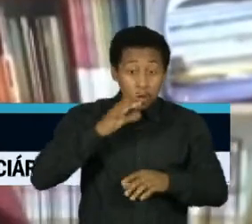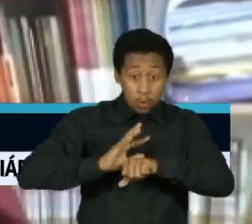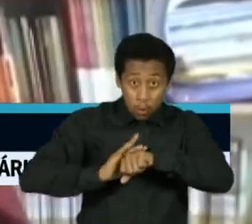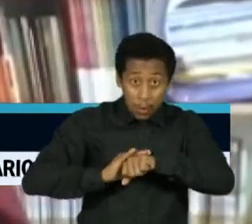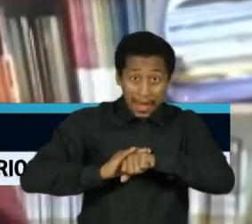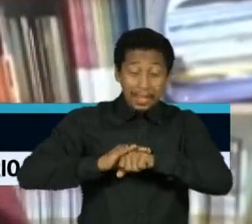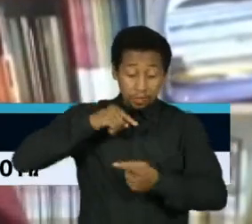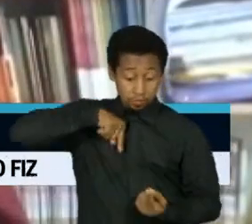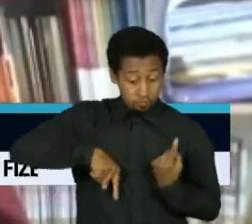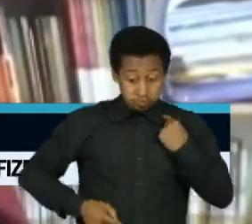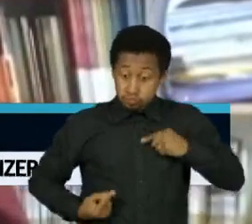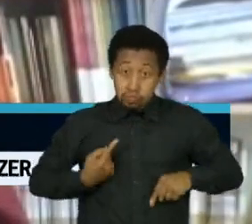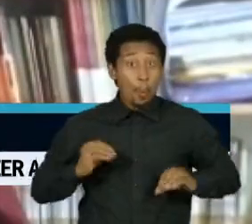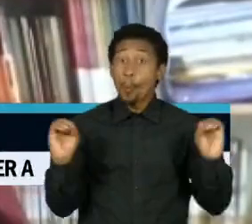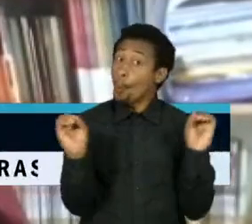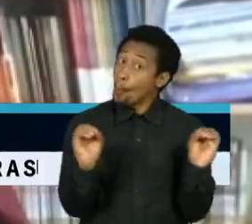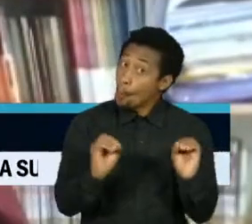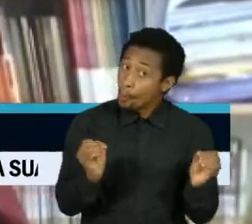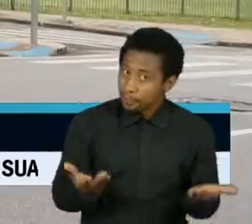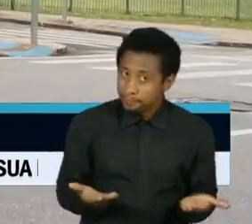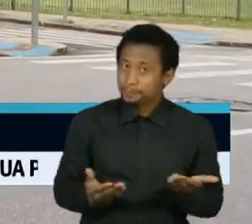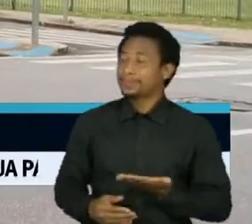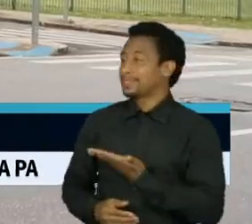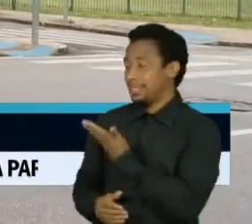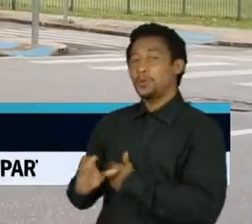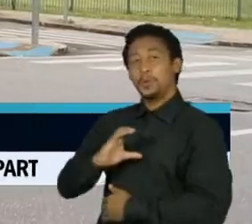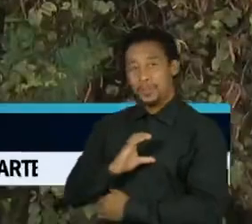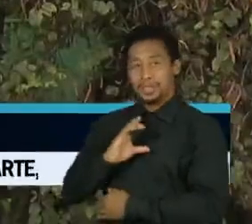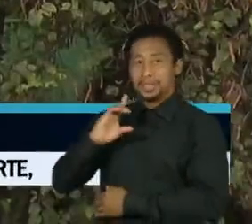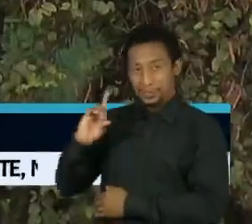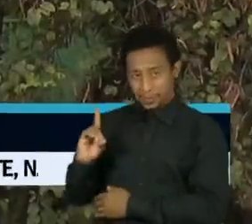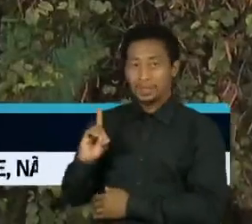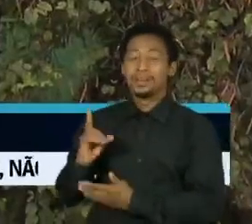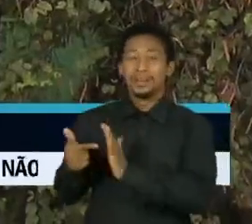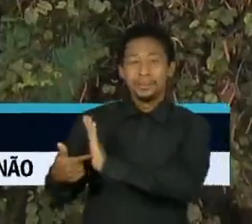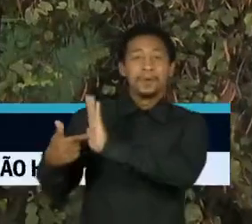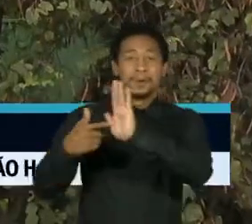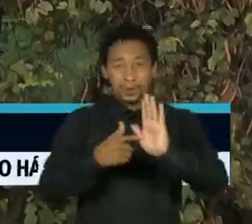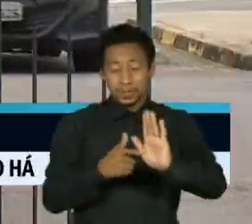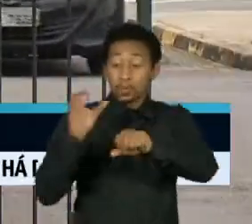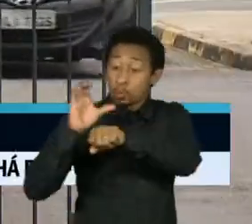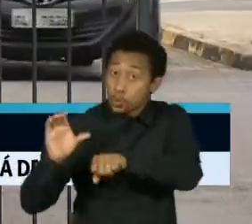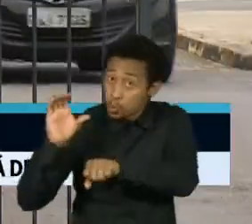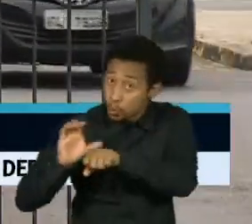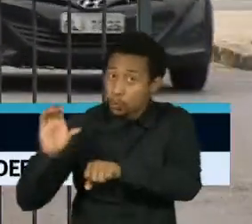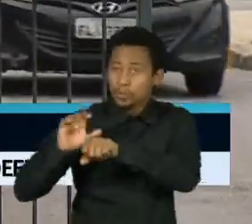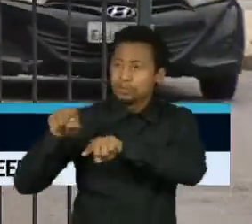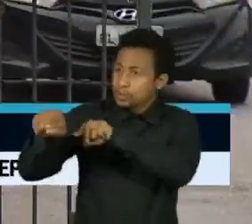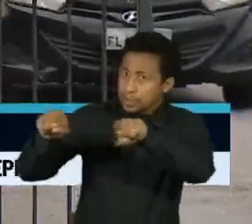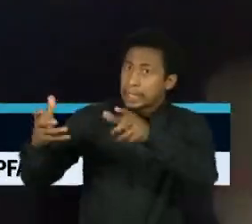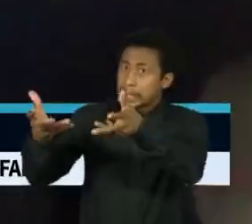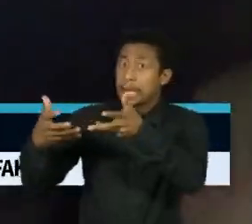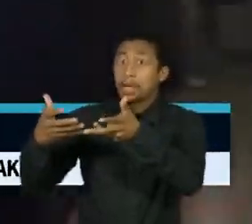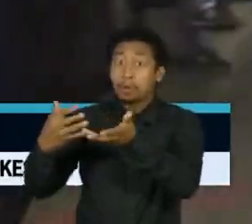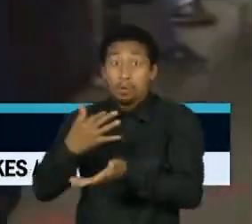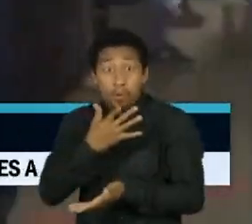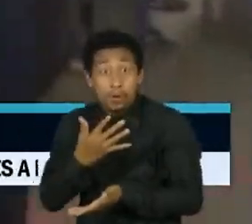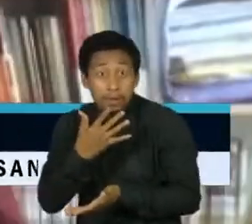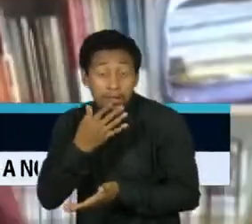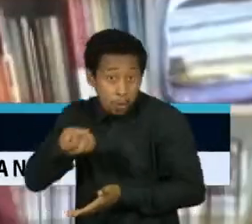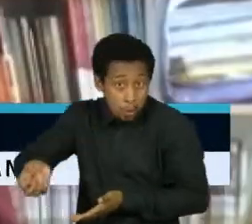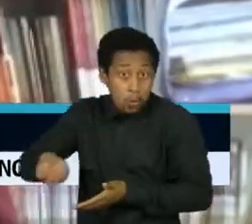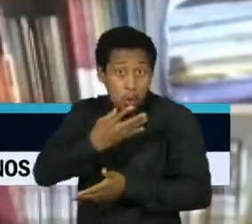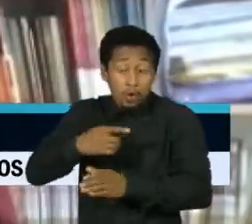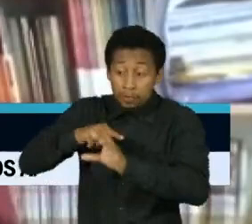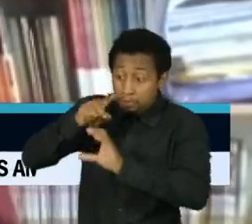Vilanice Alves coordena um grupo de capacitação para profissionais que querem aprender sobre o assunto na Escola de Enfermagem da USP.